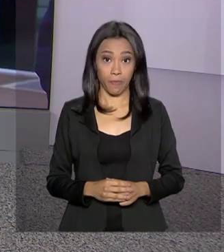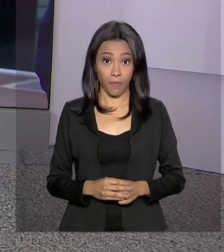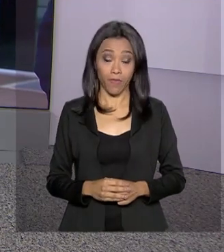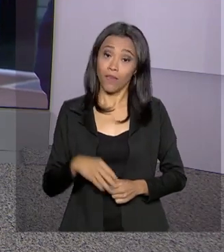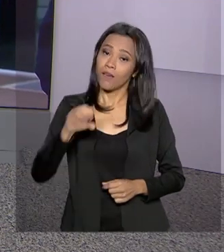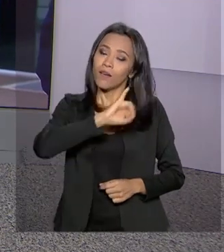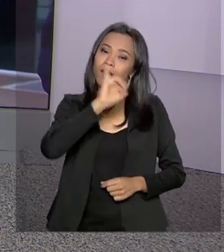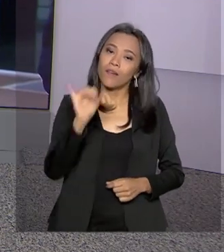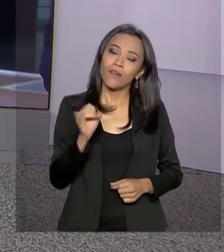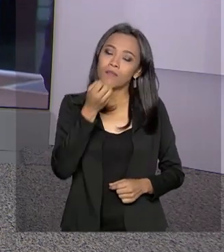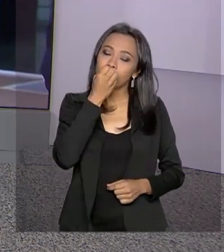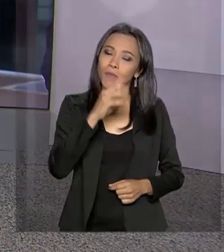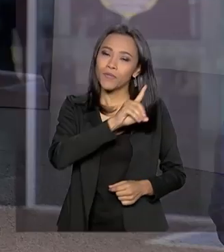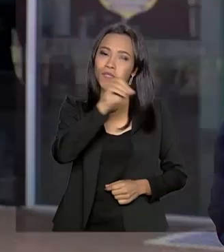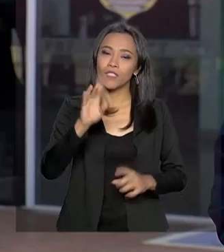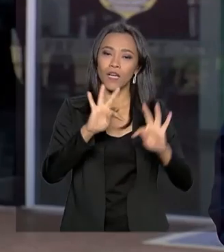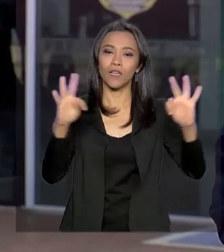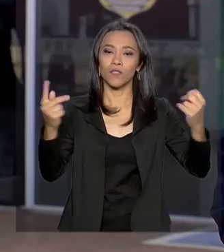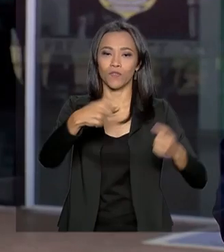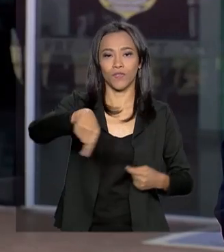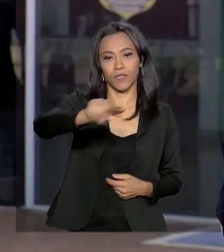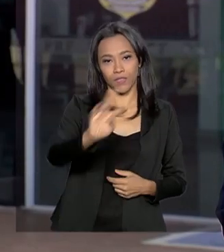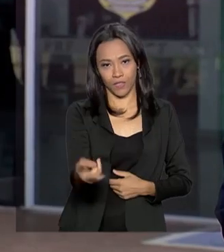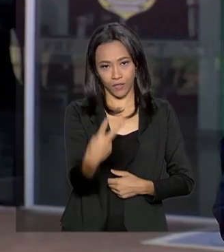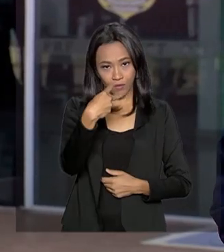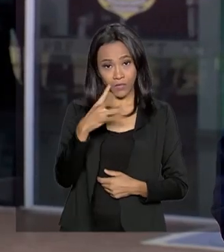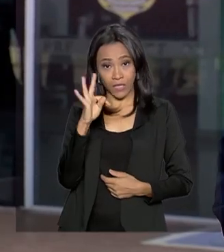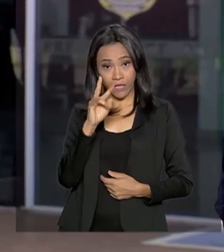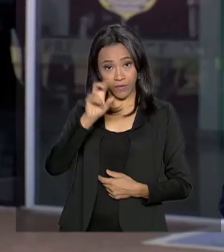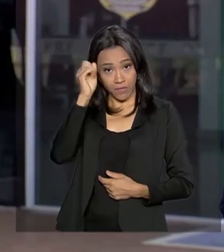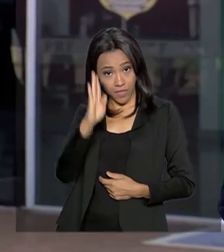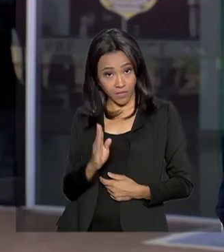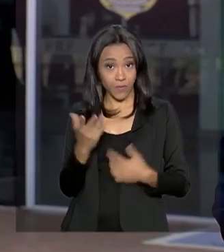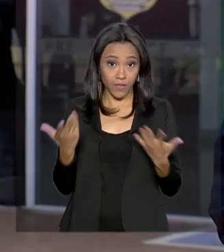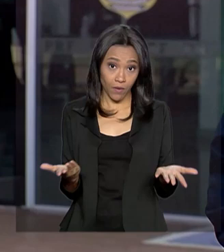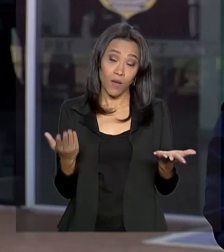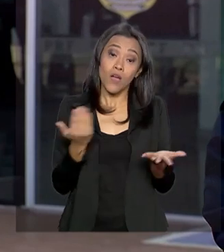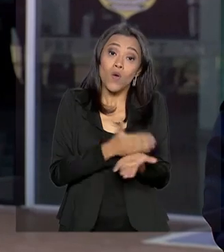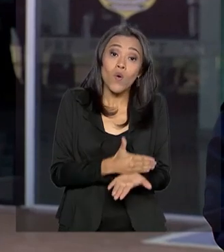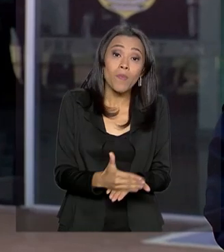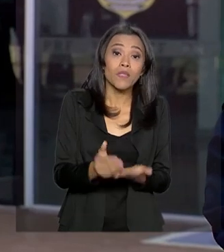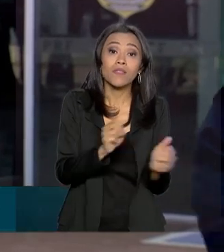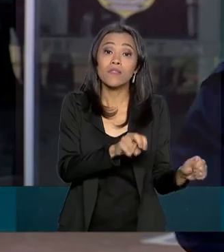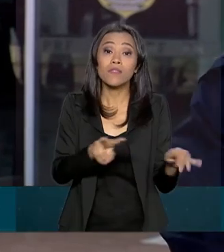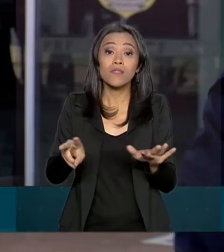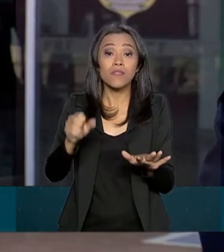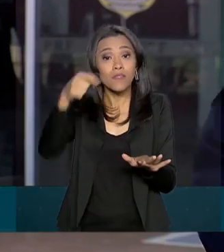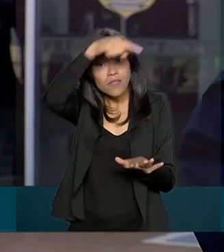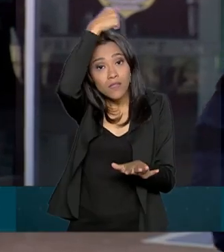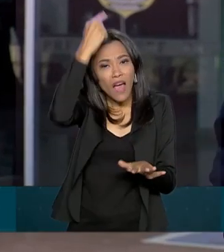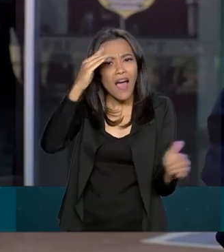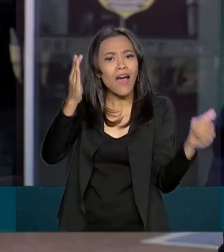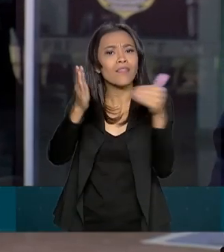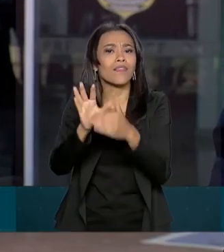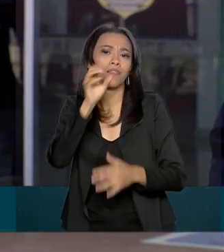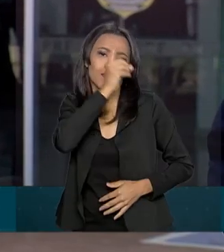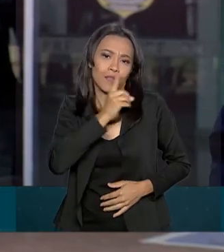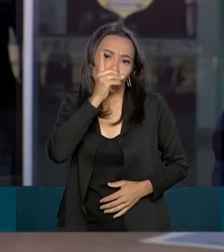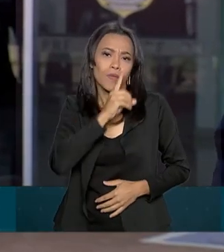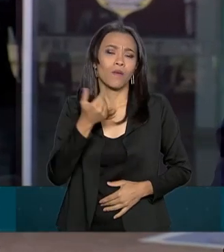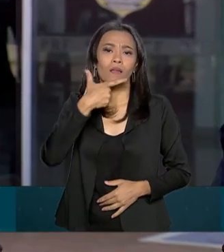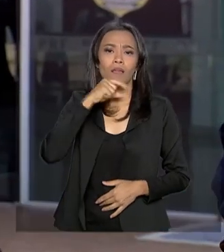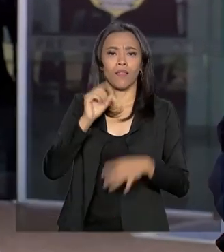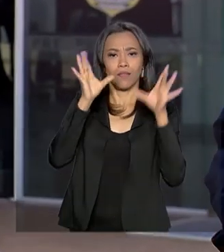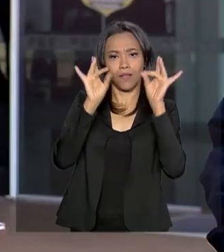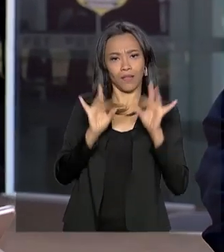Olá Carla, bom dia. Bom dia a todos que nos acompanham aqui na TV Brasil. A Operação Semana Santa vai até o próximo domingo. E quem vai nos dar os detalhes é o